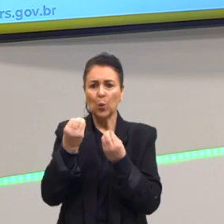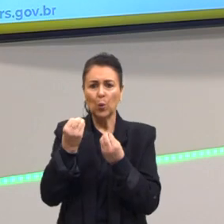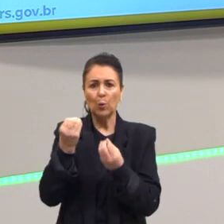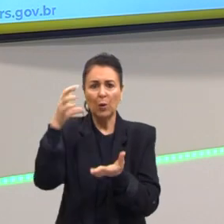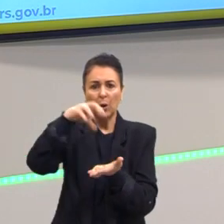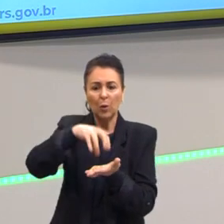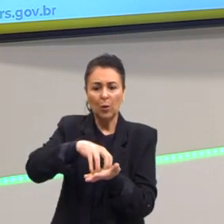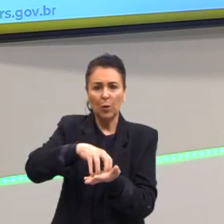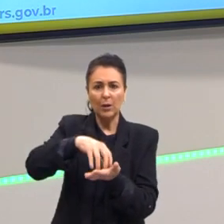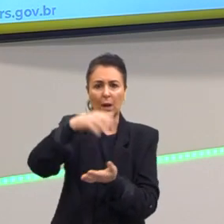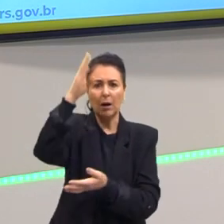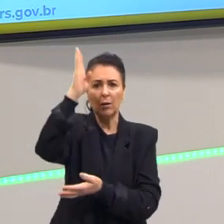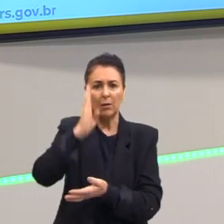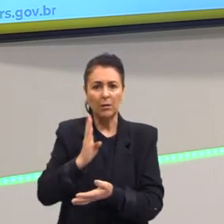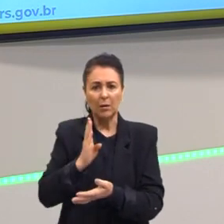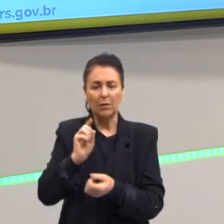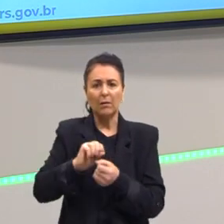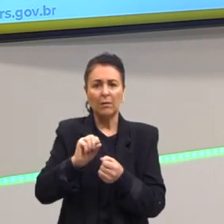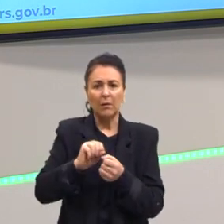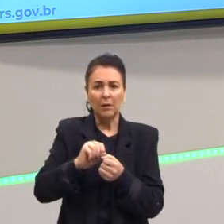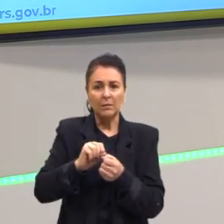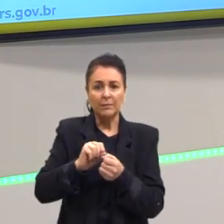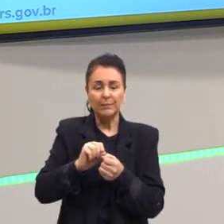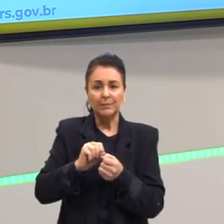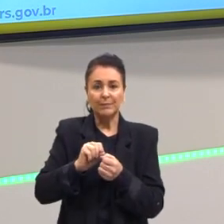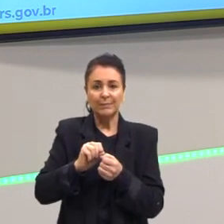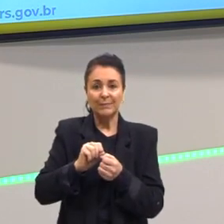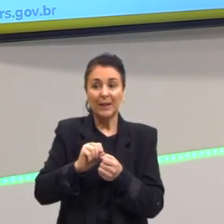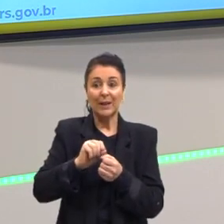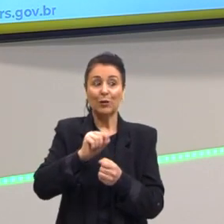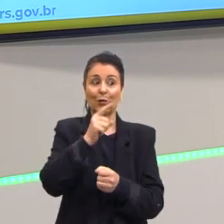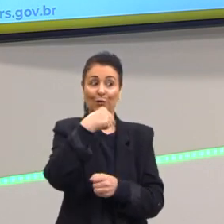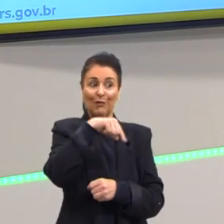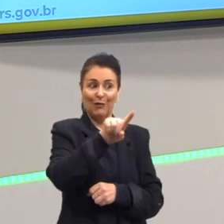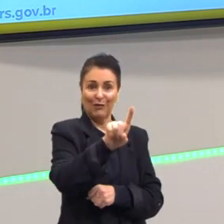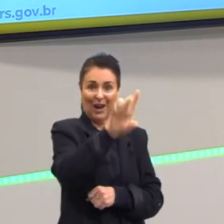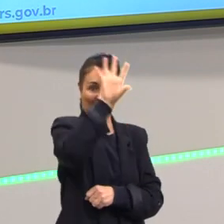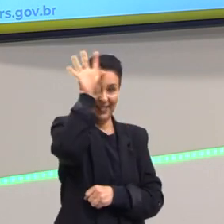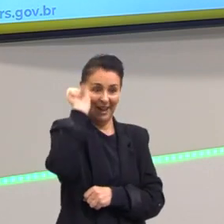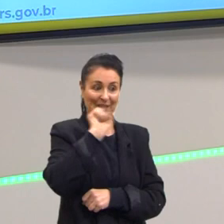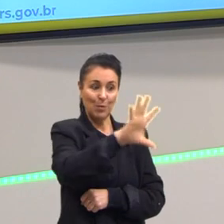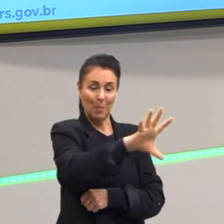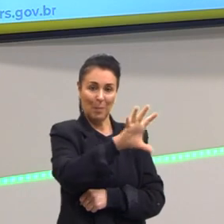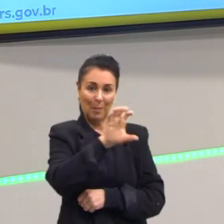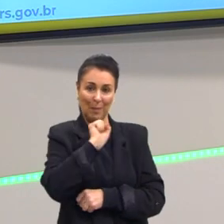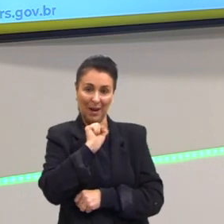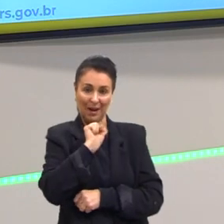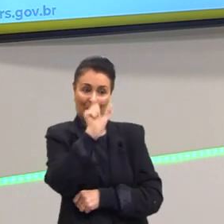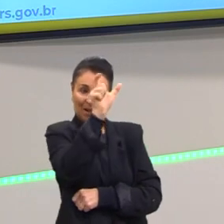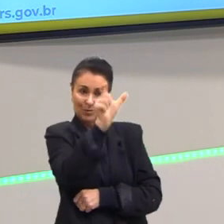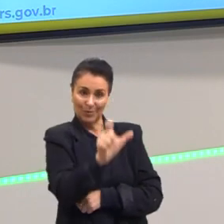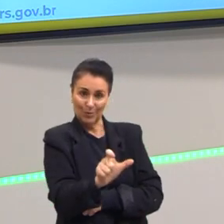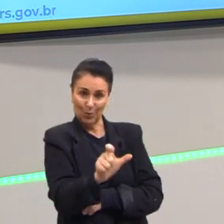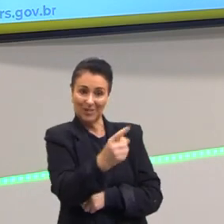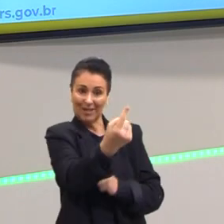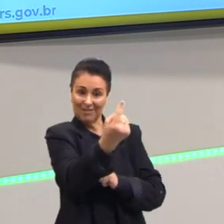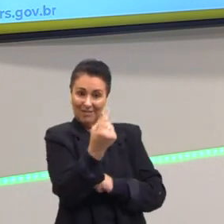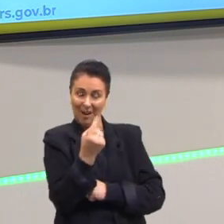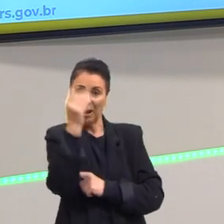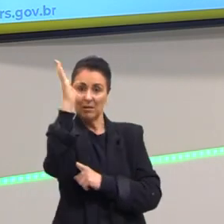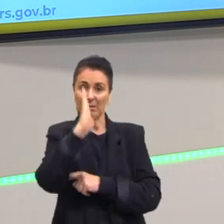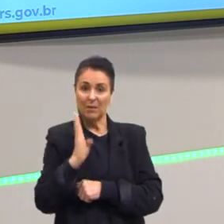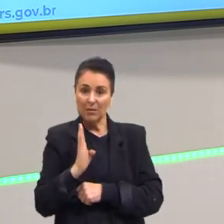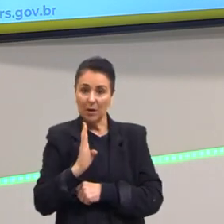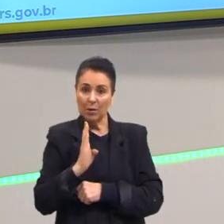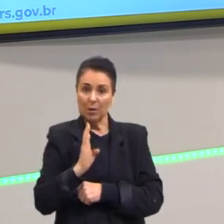como que seria isso? Através da mão do alvo escrava. Então, assim, no momento, a mão do alvo escrava é